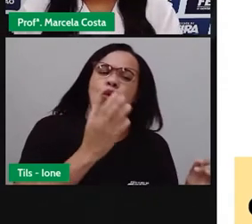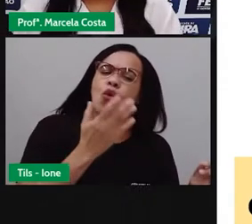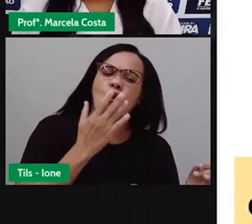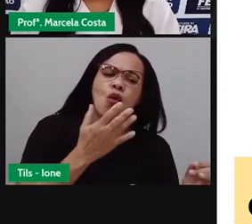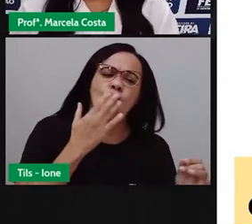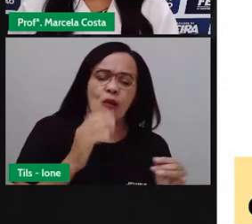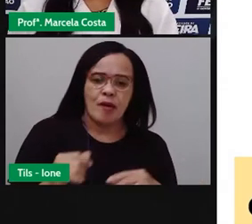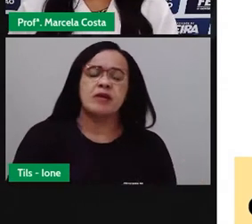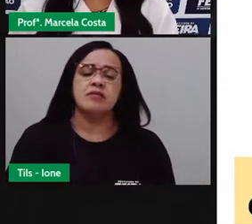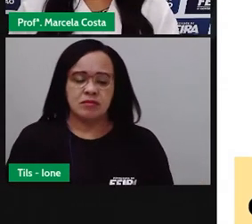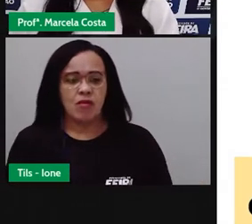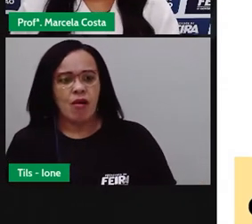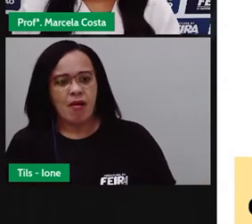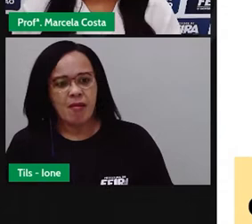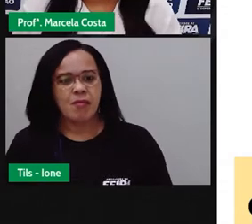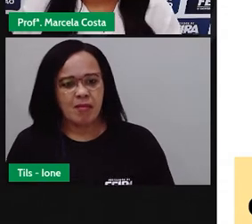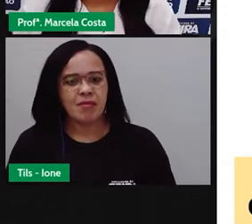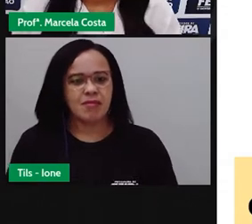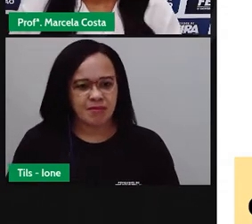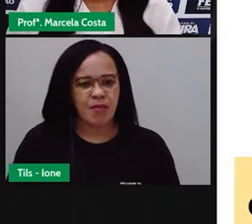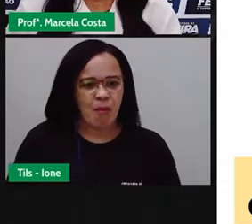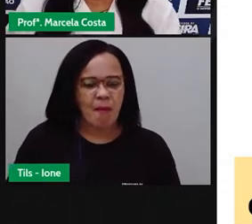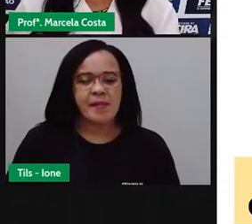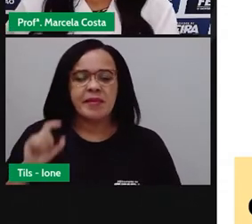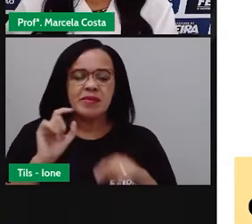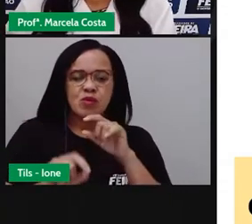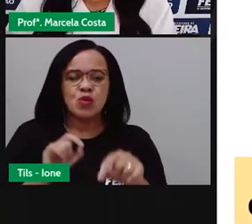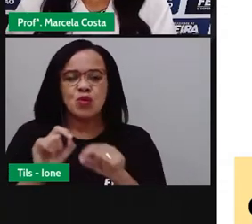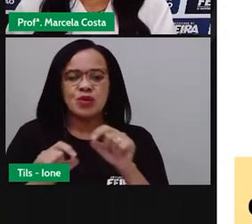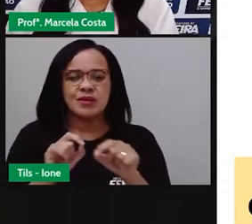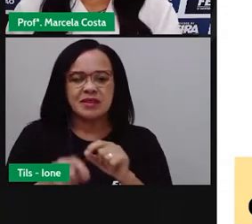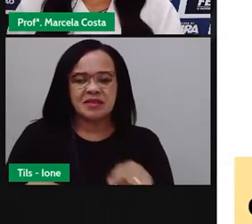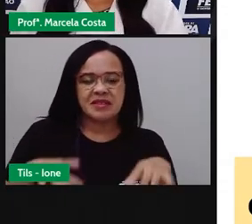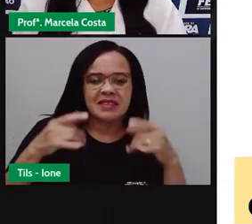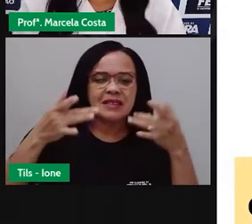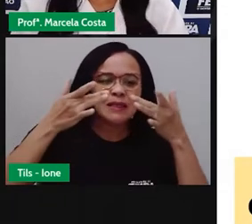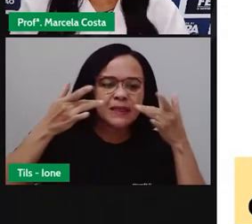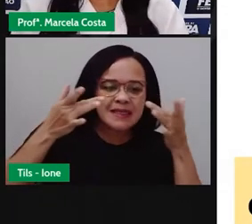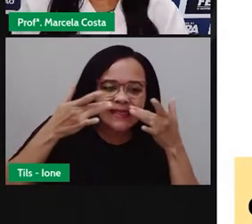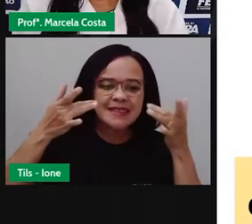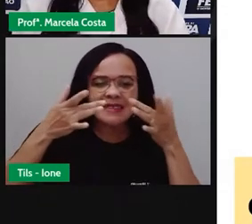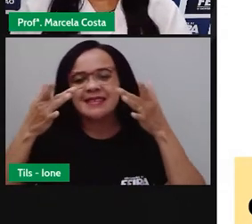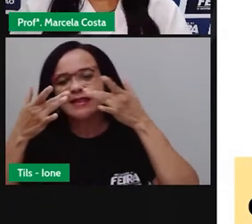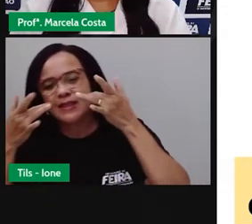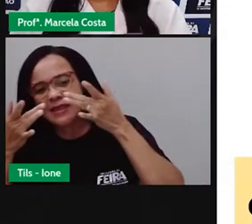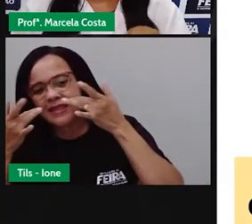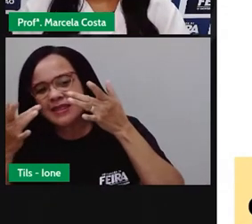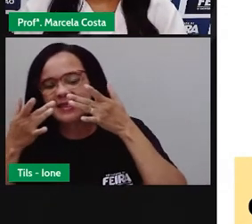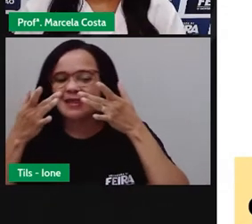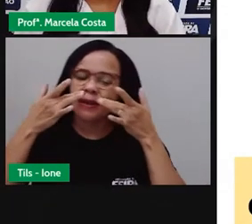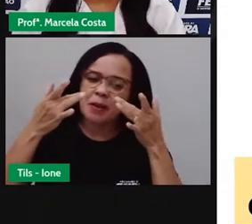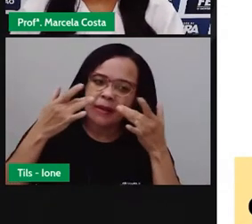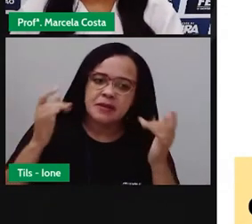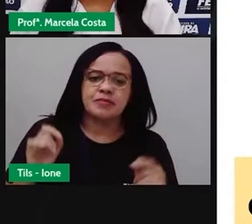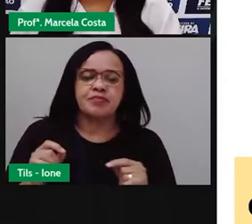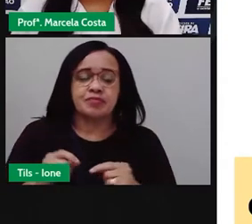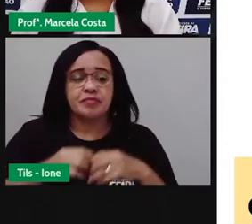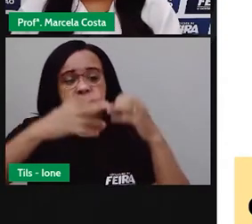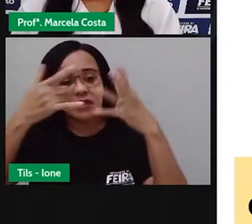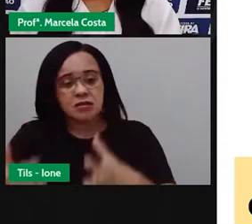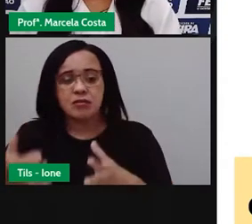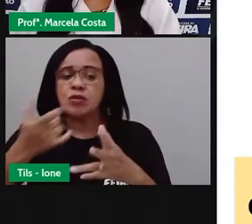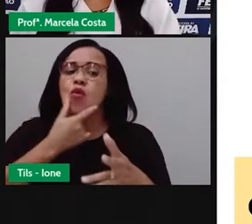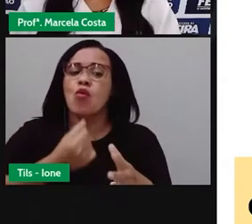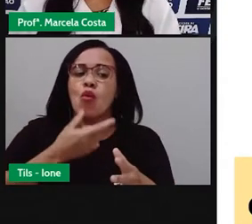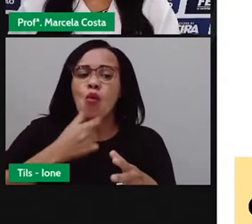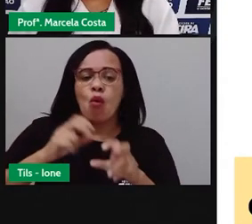E ensaiando uma lenda que diz que um fazendeiro tinha um